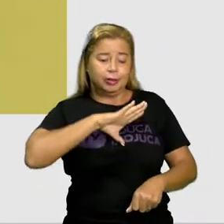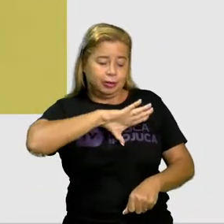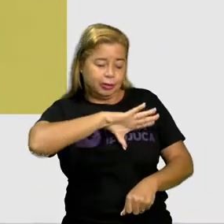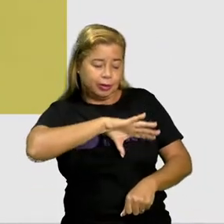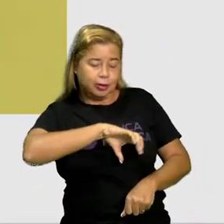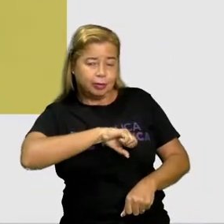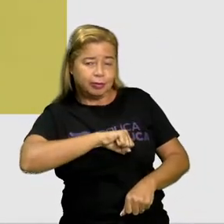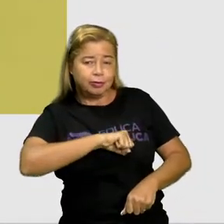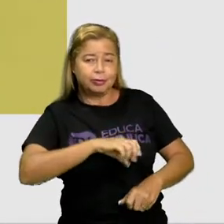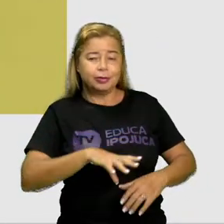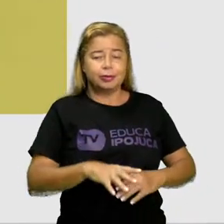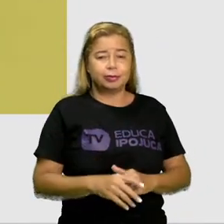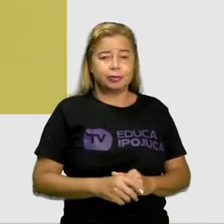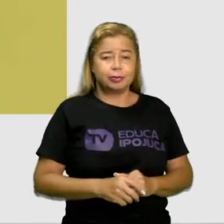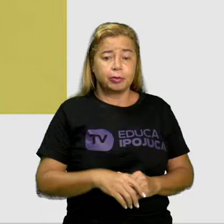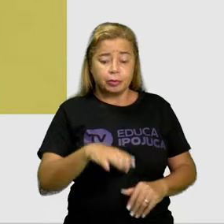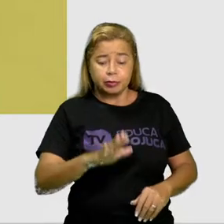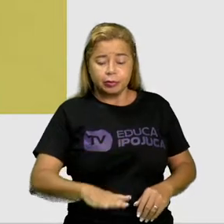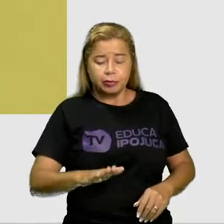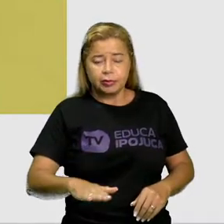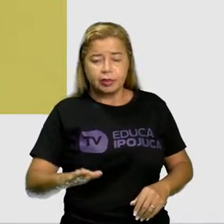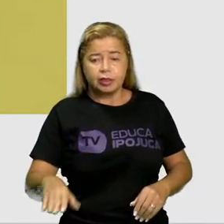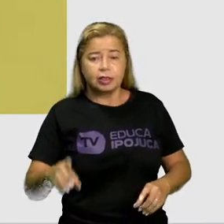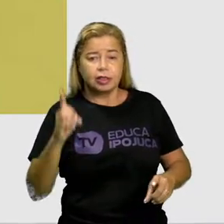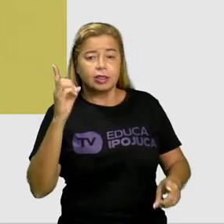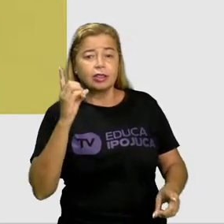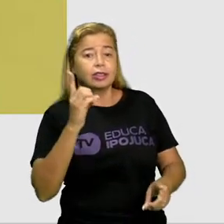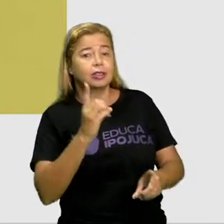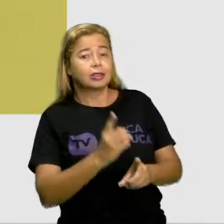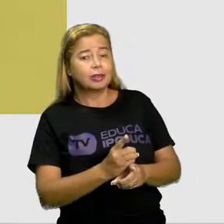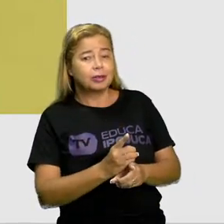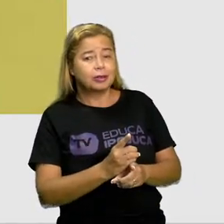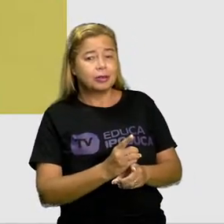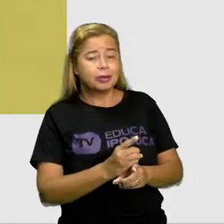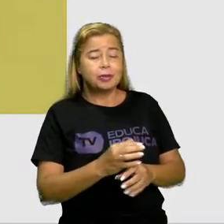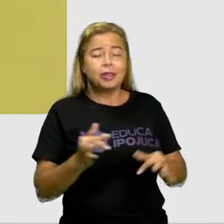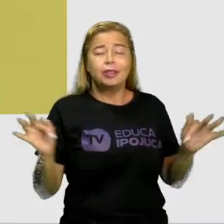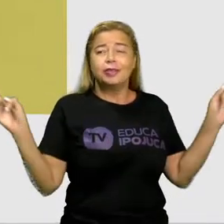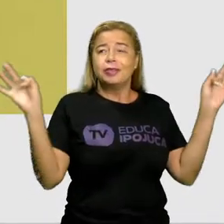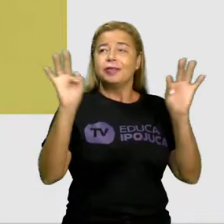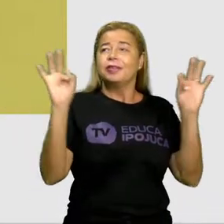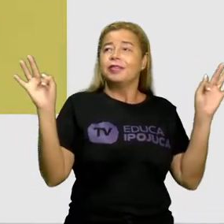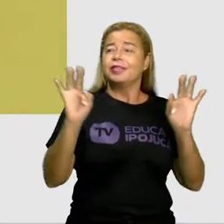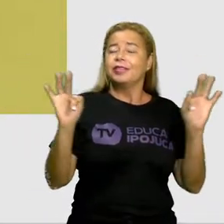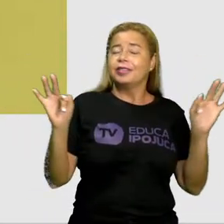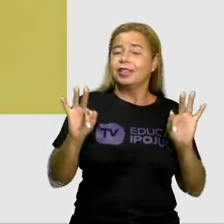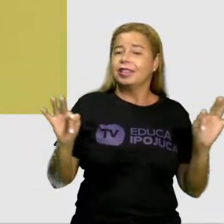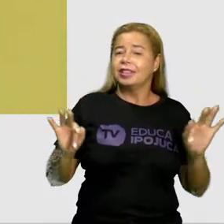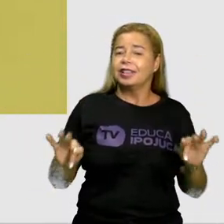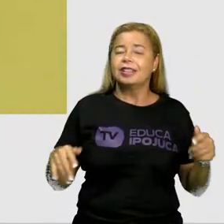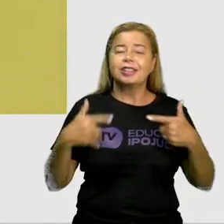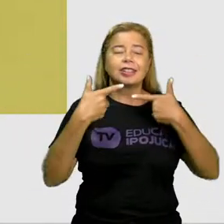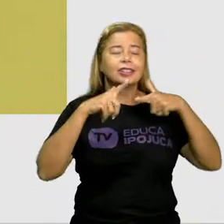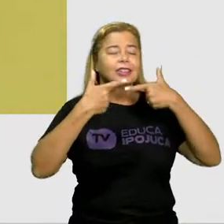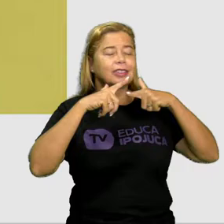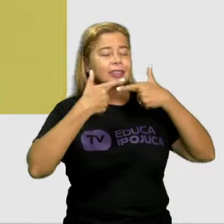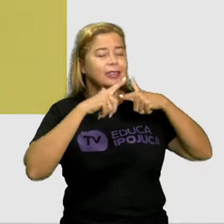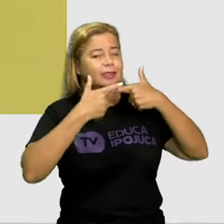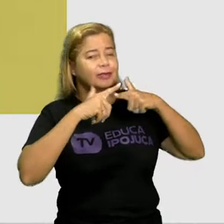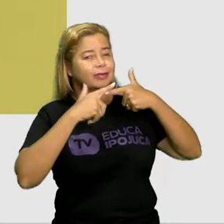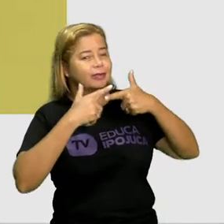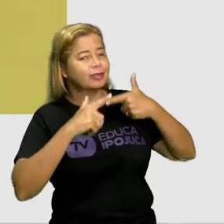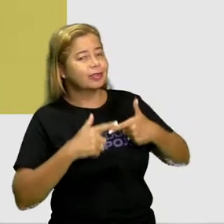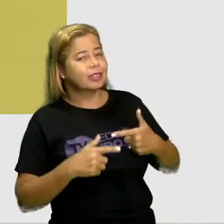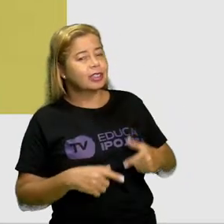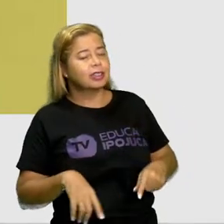O menino descobriu, ficou feliz e sorriu. Que são algumas, são